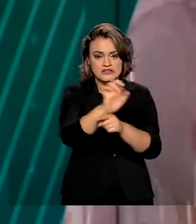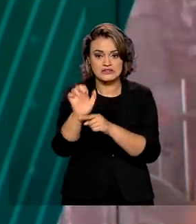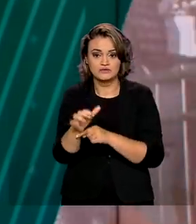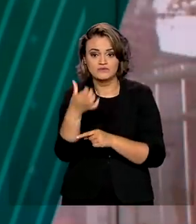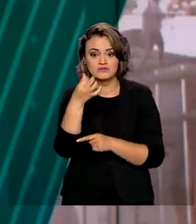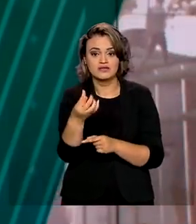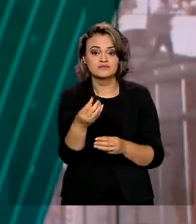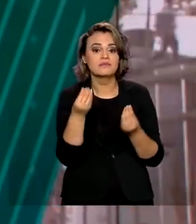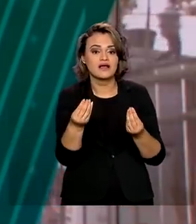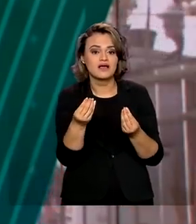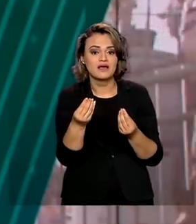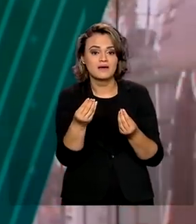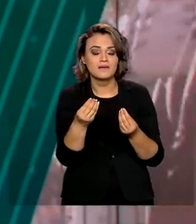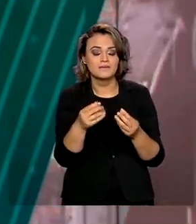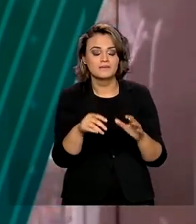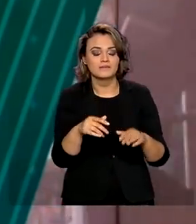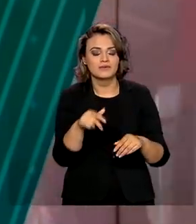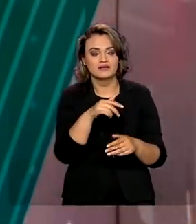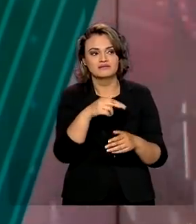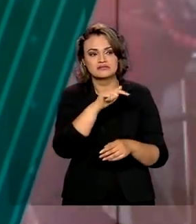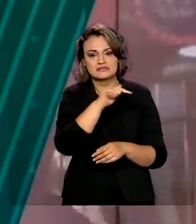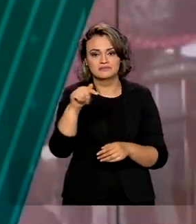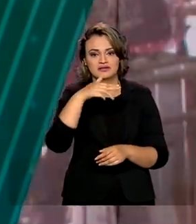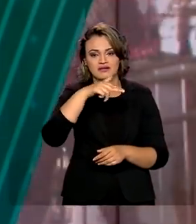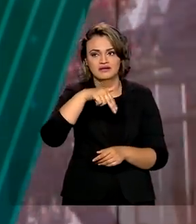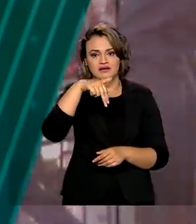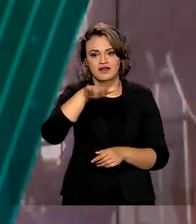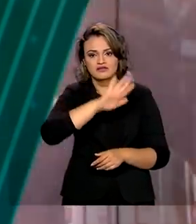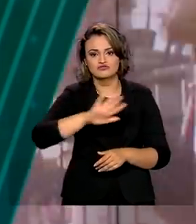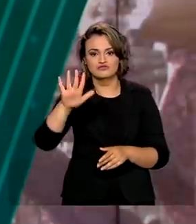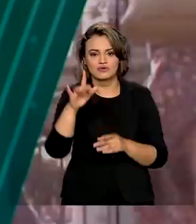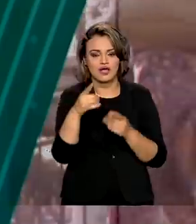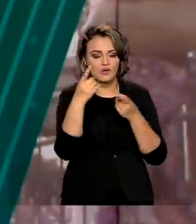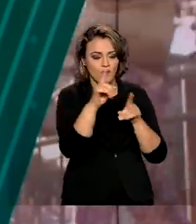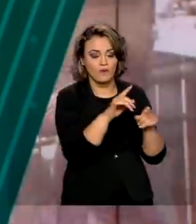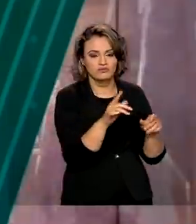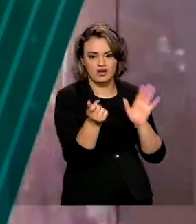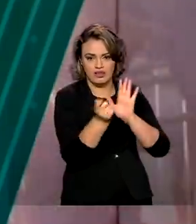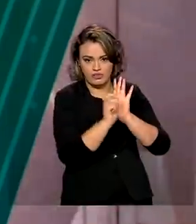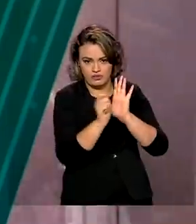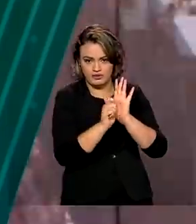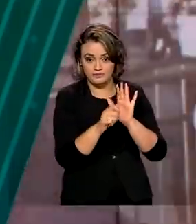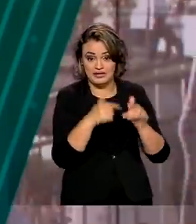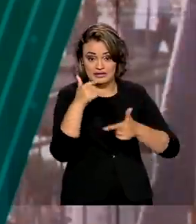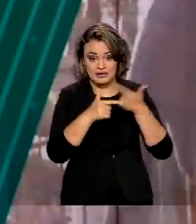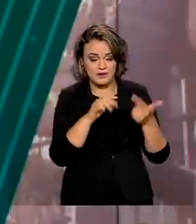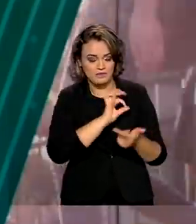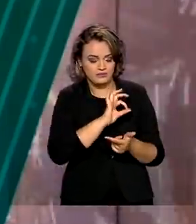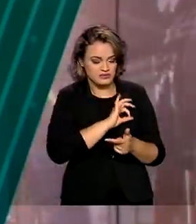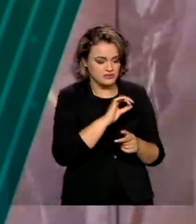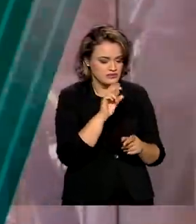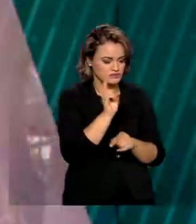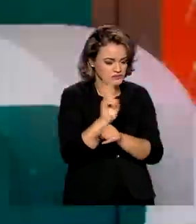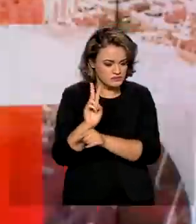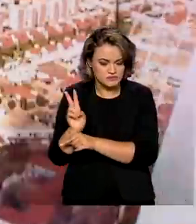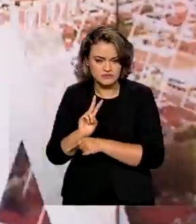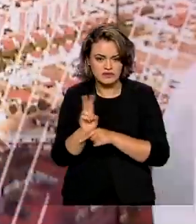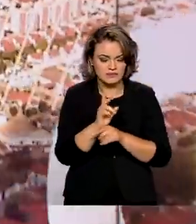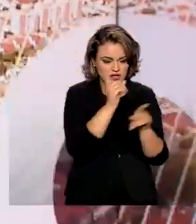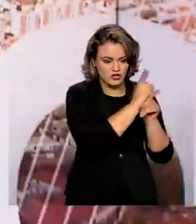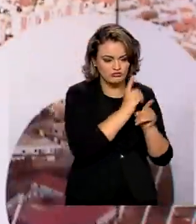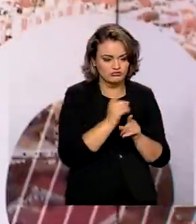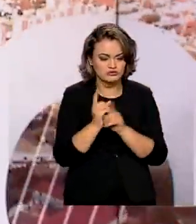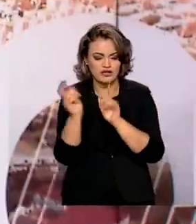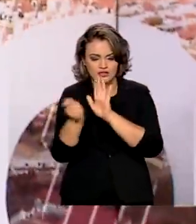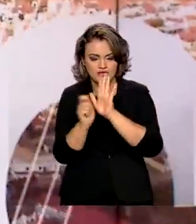marca o início da Semana Nacional de Políticas sobre Drogas. Forças policiais trabalham de forma integrada para apreender drogas